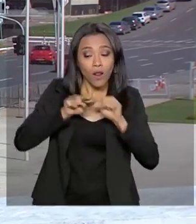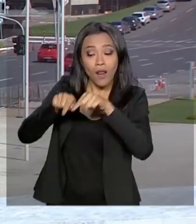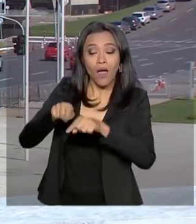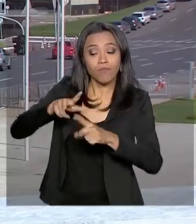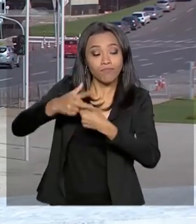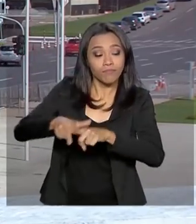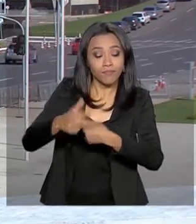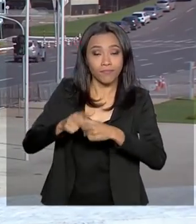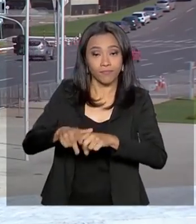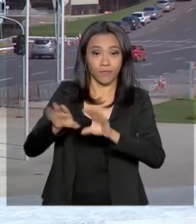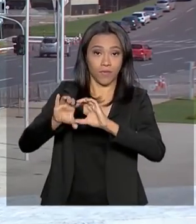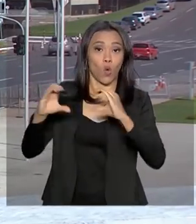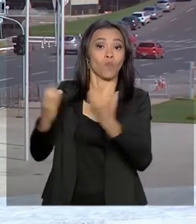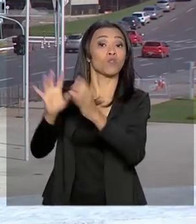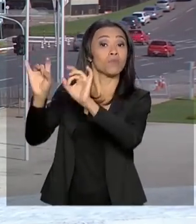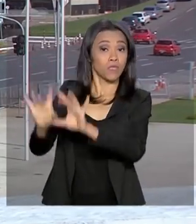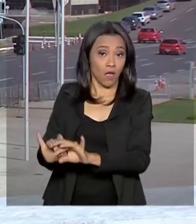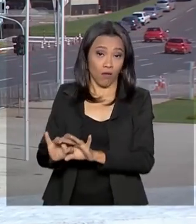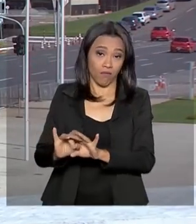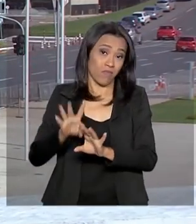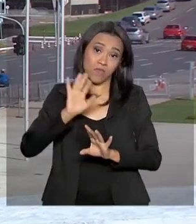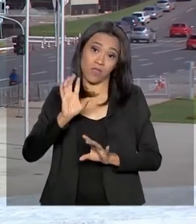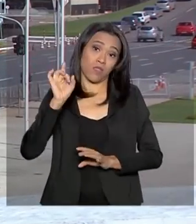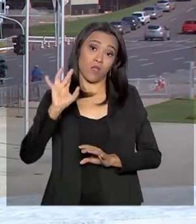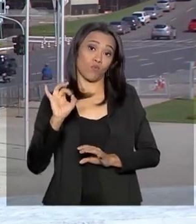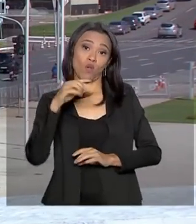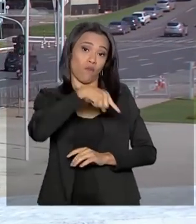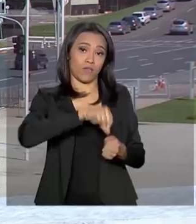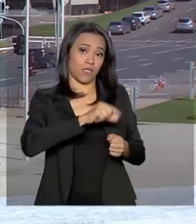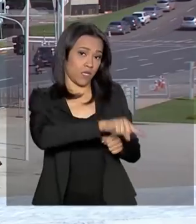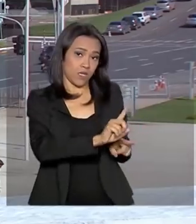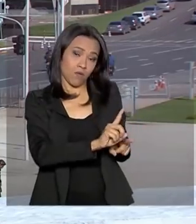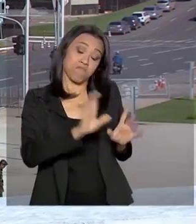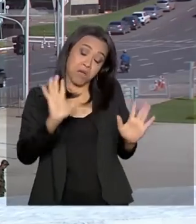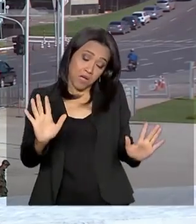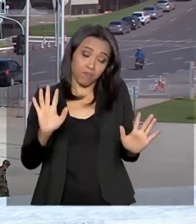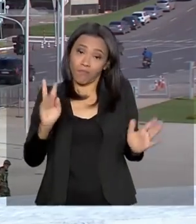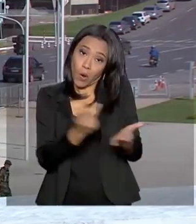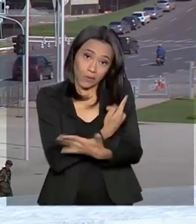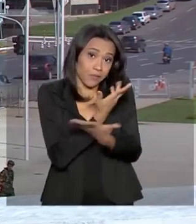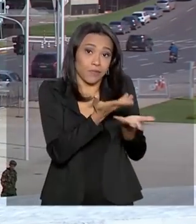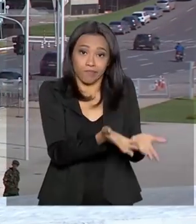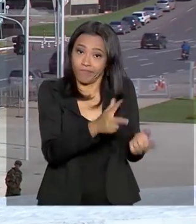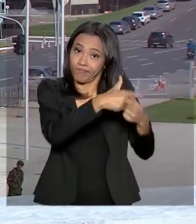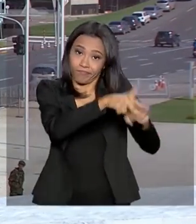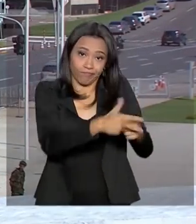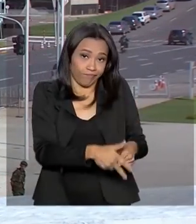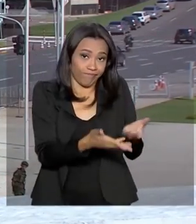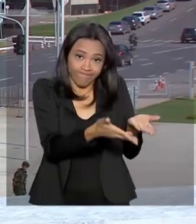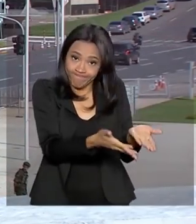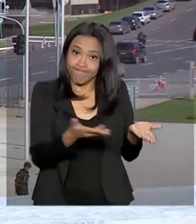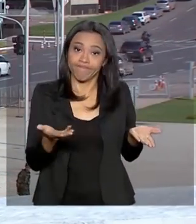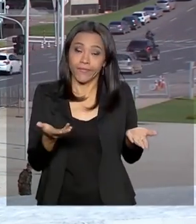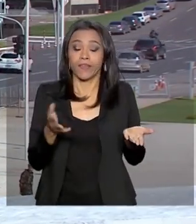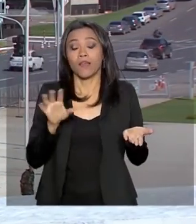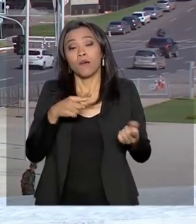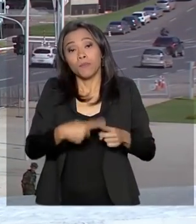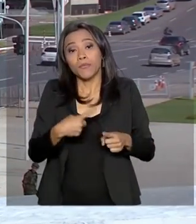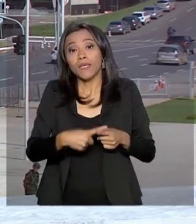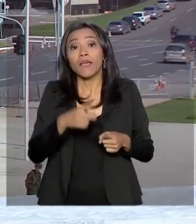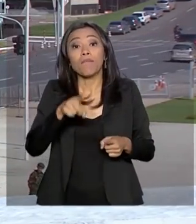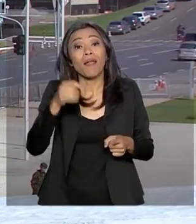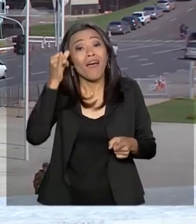mas ele não descartou a possibilidade disso acontecer já na CCJ. Segundo ele, o governo não quer fazer uma reforma assodada justamente